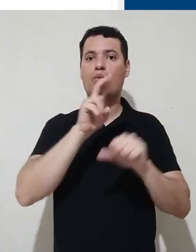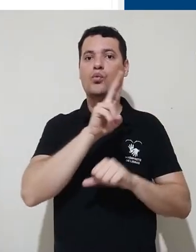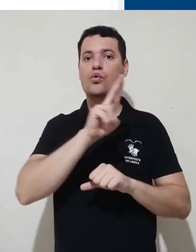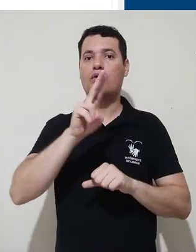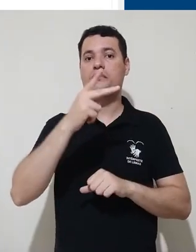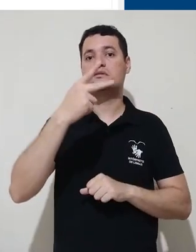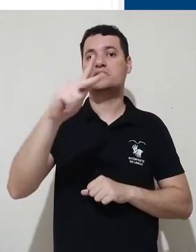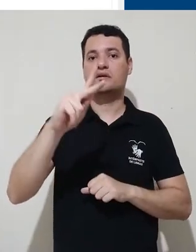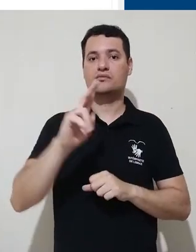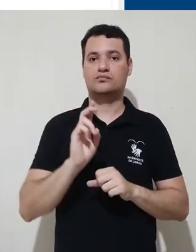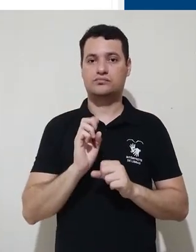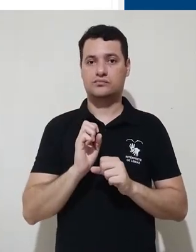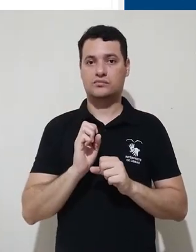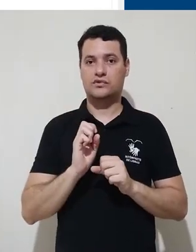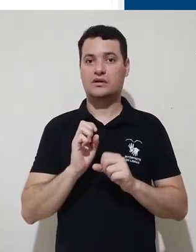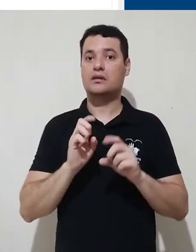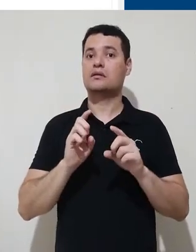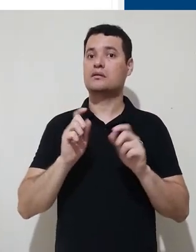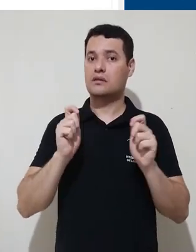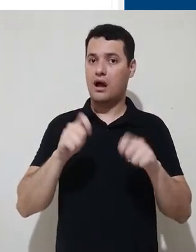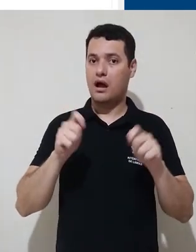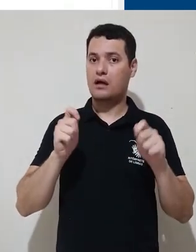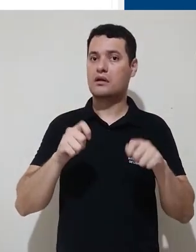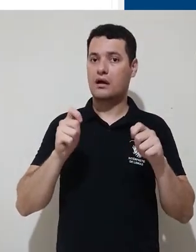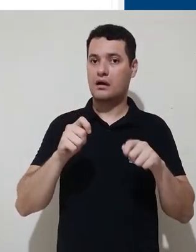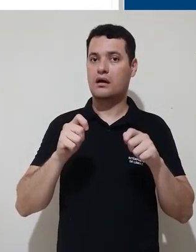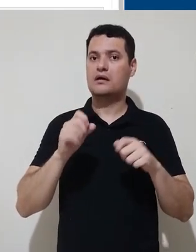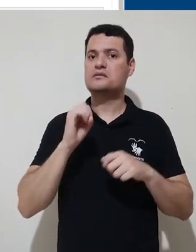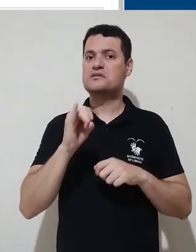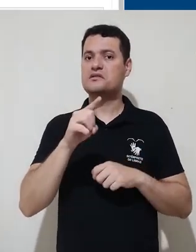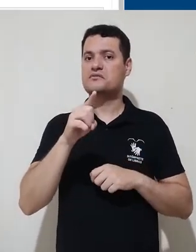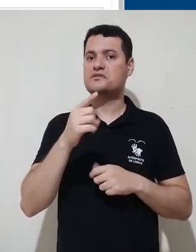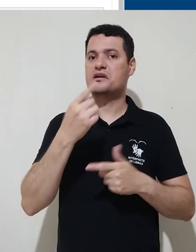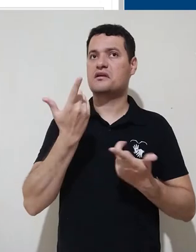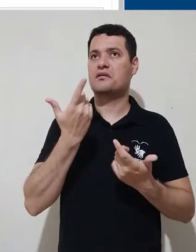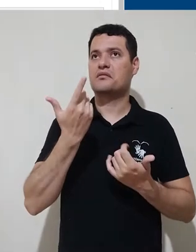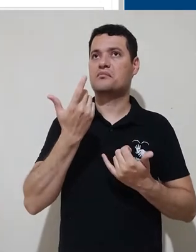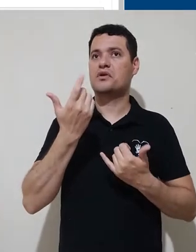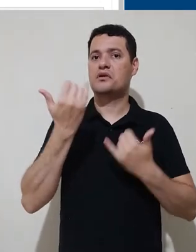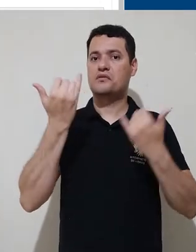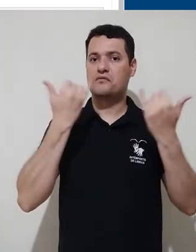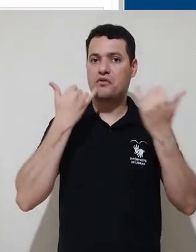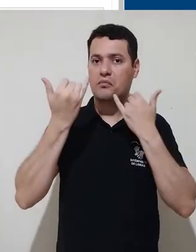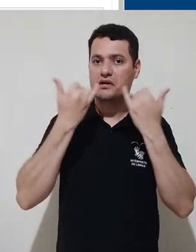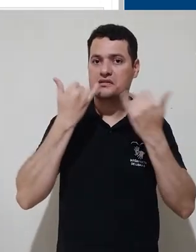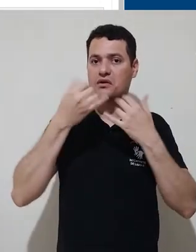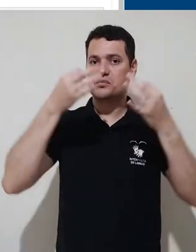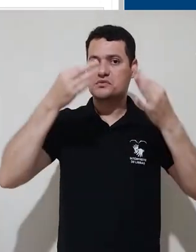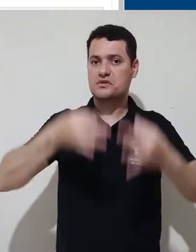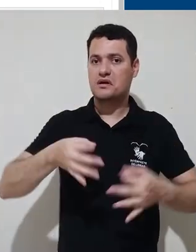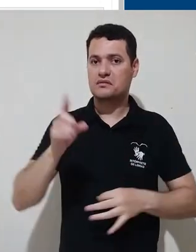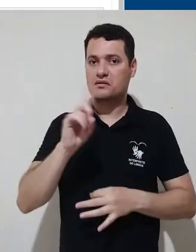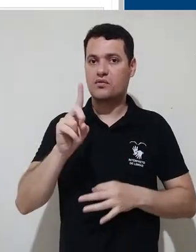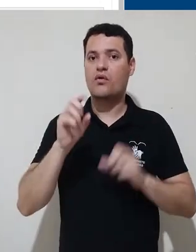alterações como alterar nome, alterar sobrenome, caso tenha alguma informação que não